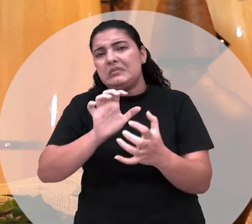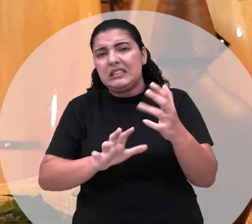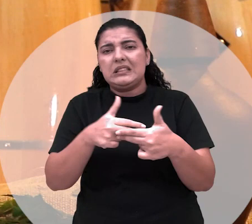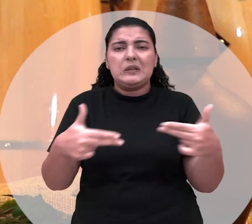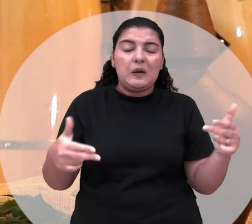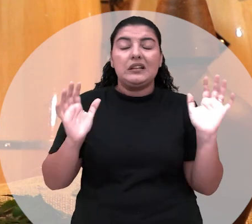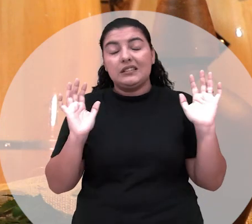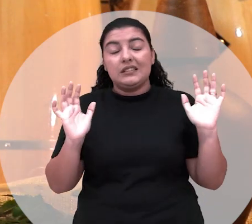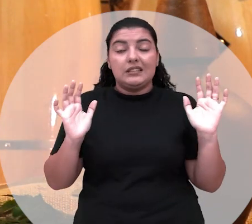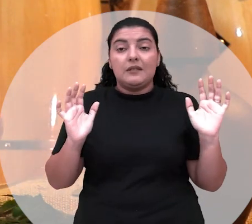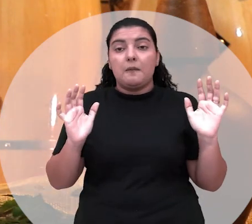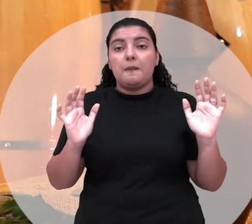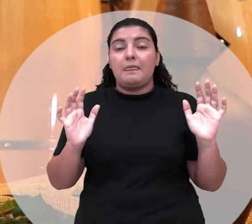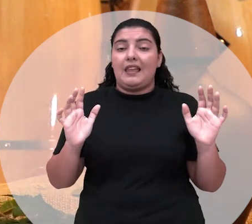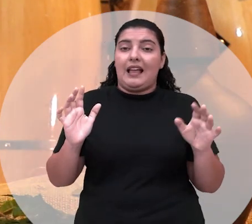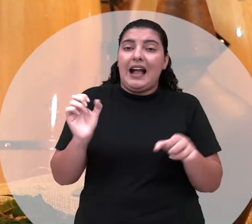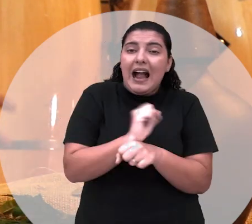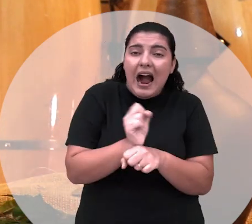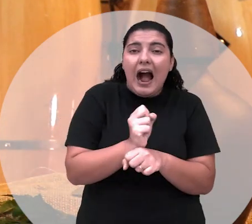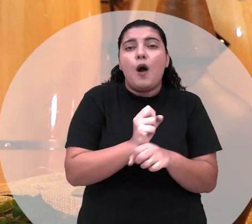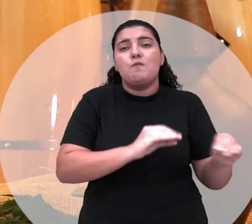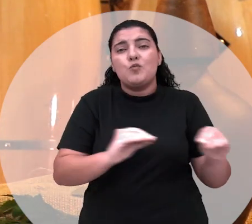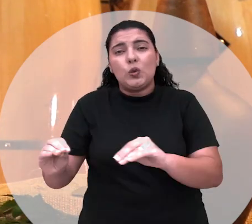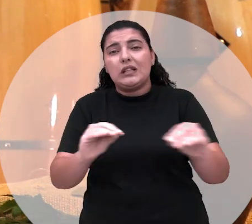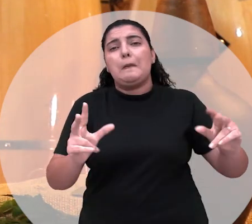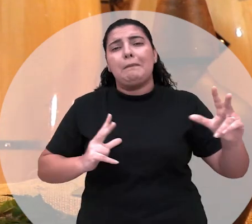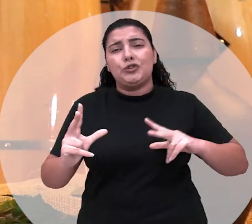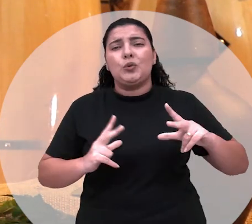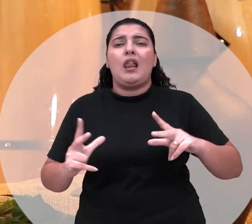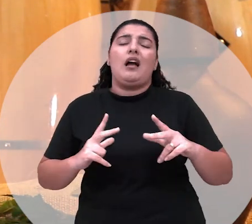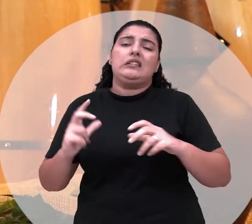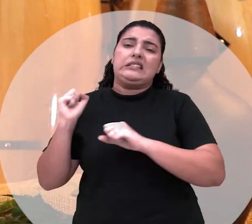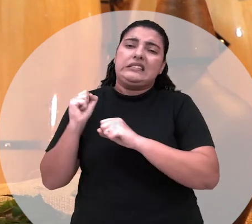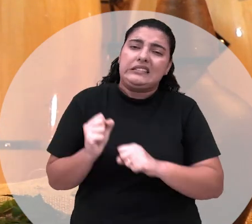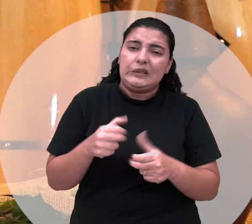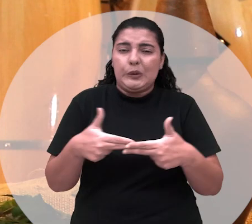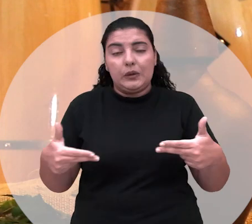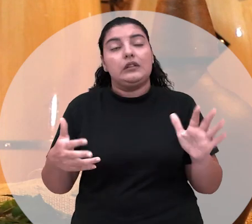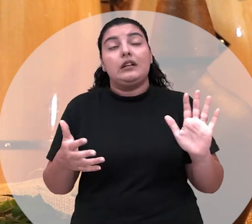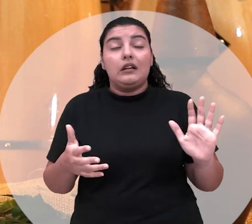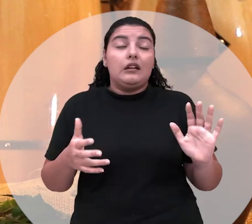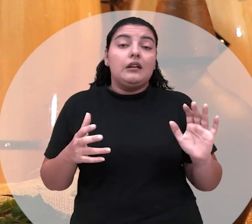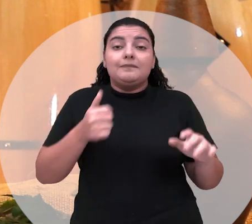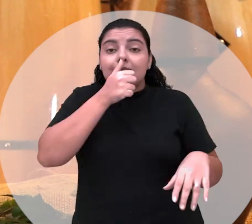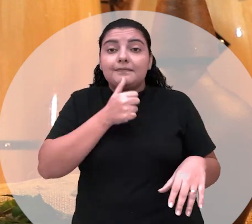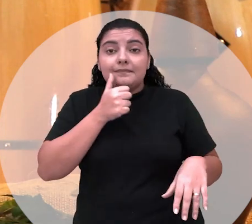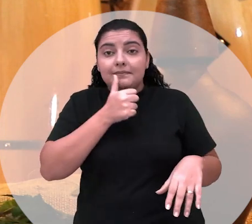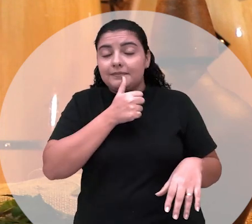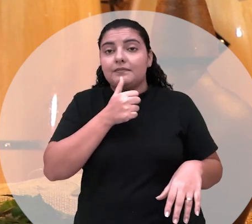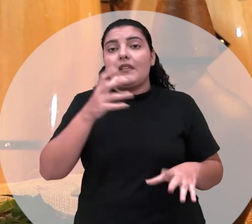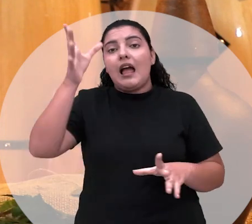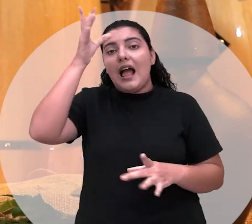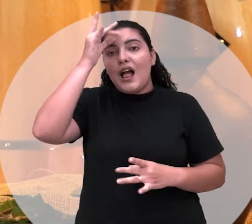os carros. Porque aí o carro de mudança, mas e os carros particulares carregando tudo. E graças a Deus, a Dona Luzia era uma